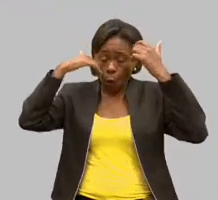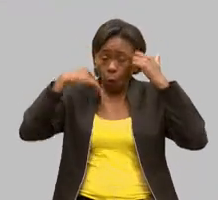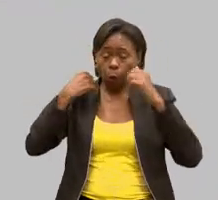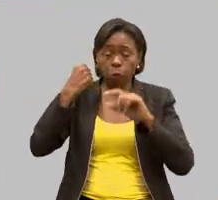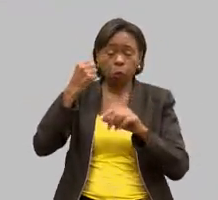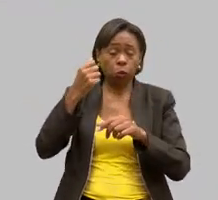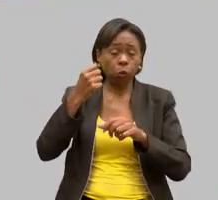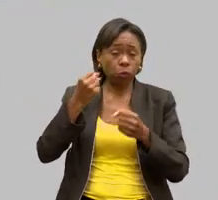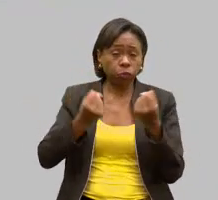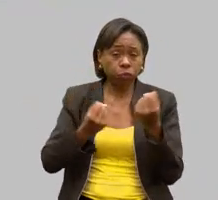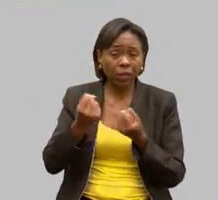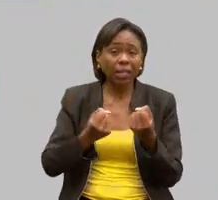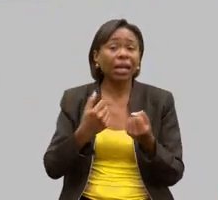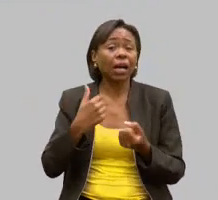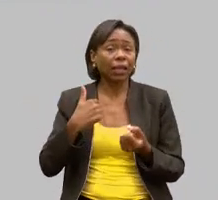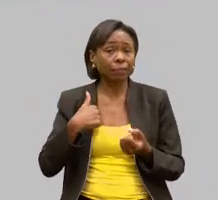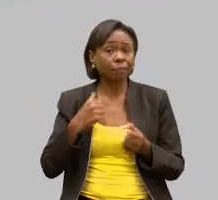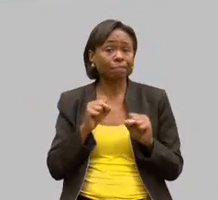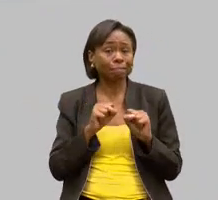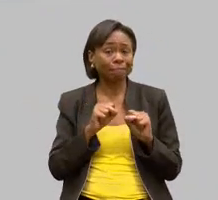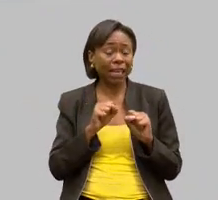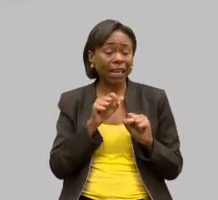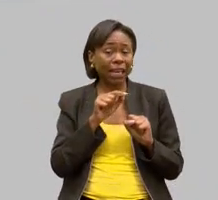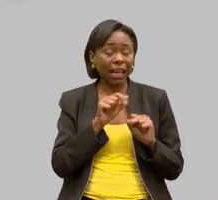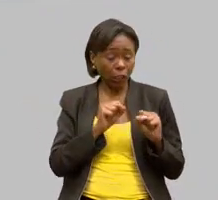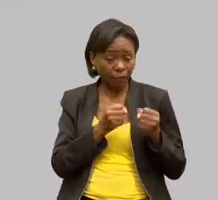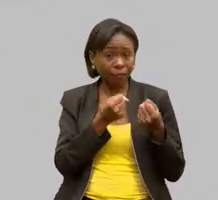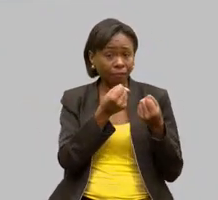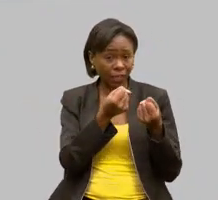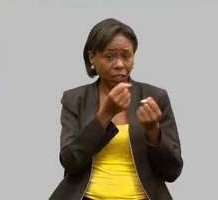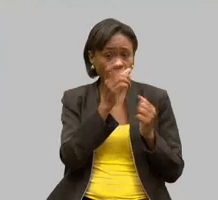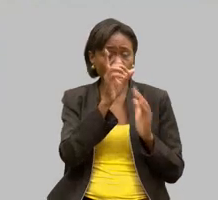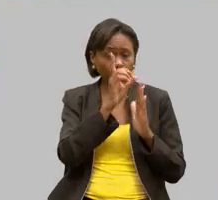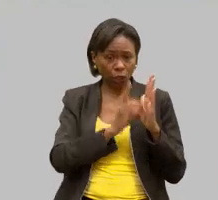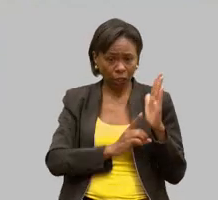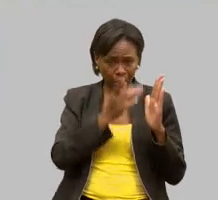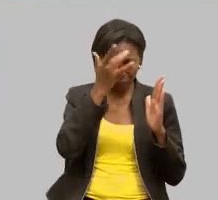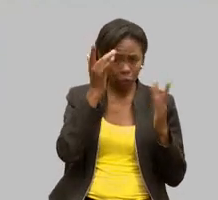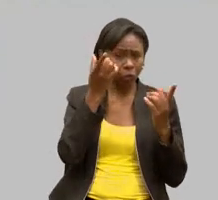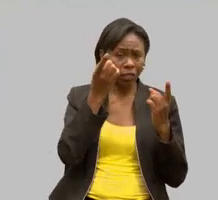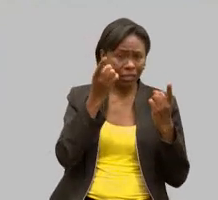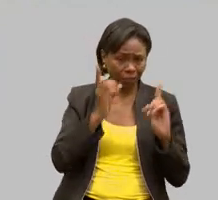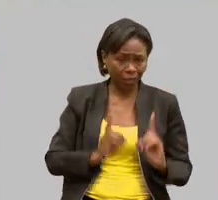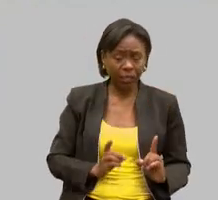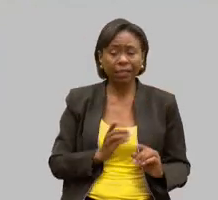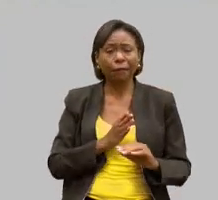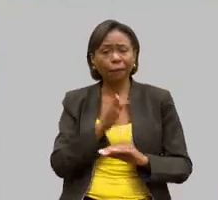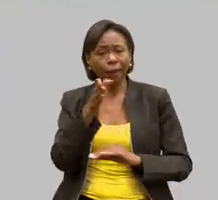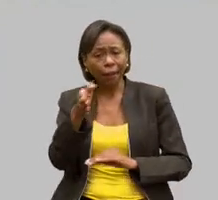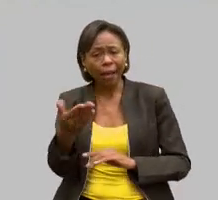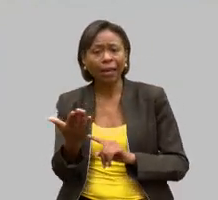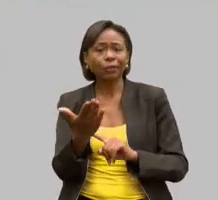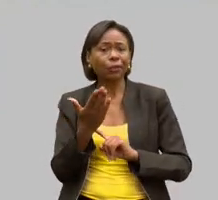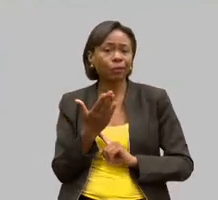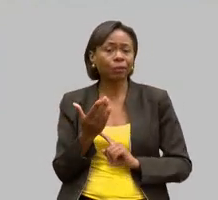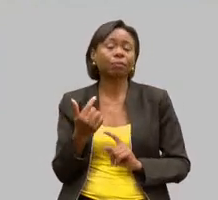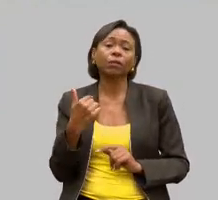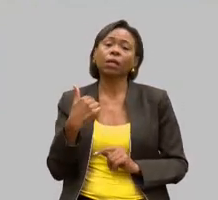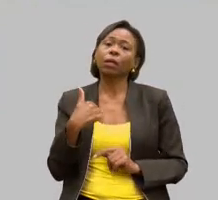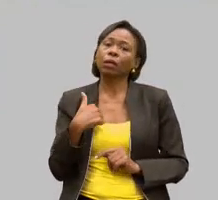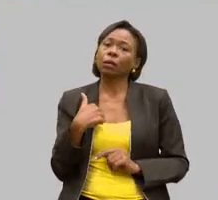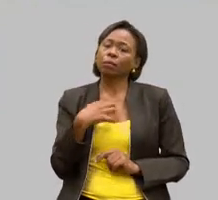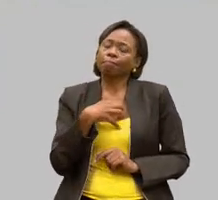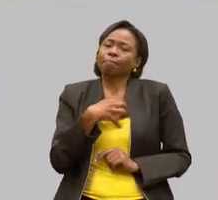direito da pessoa, com deficiência, sabe? Então, assim, é uma coisa, assim, eu sou muito grato